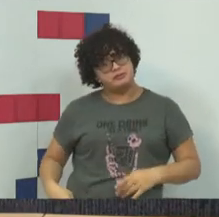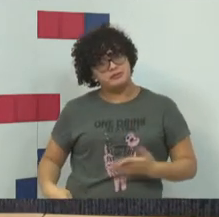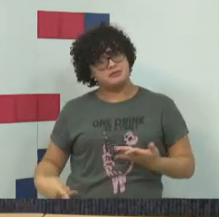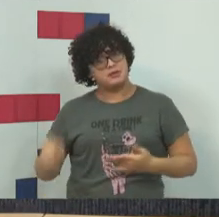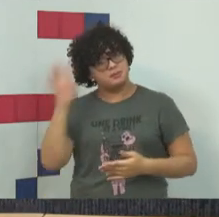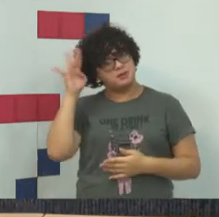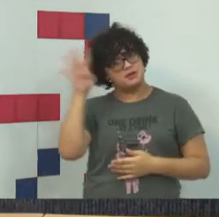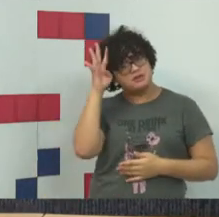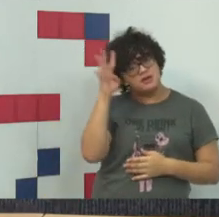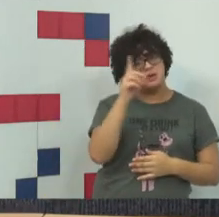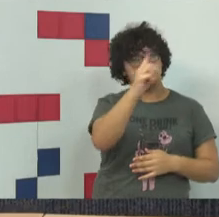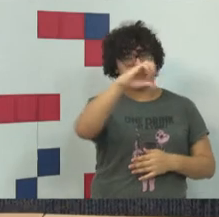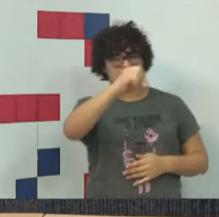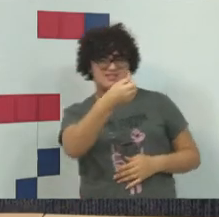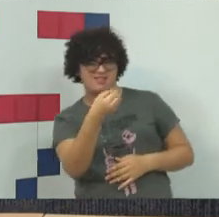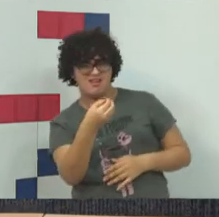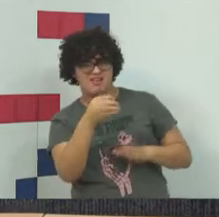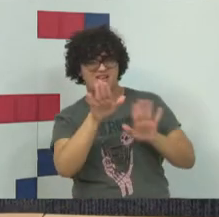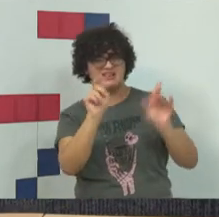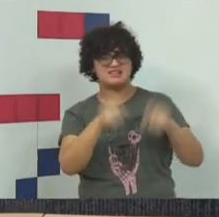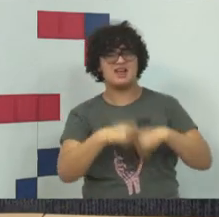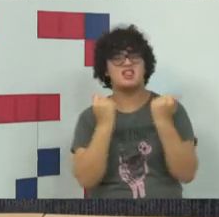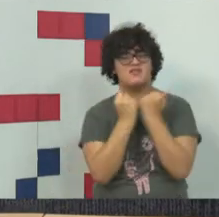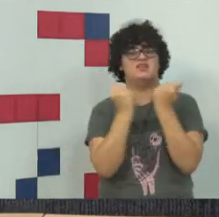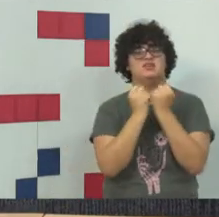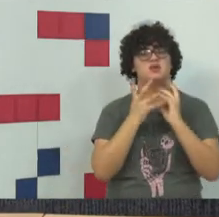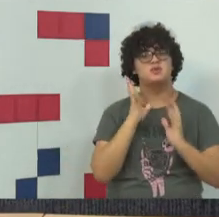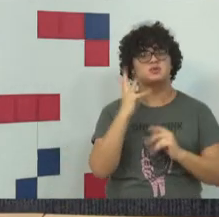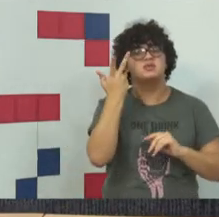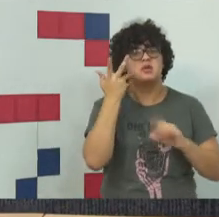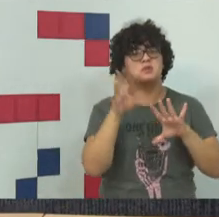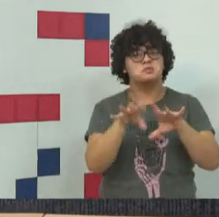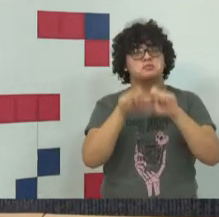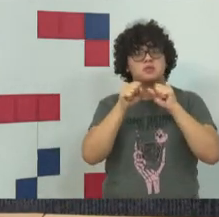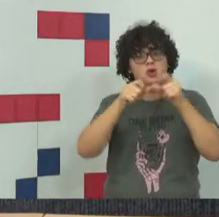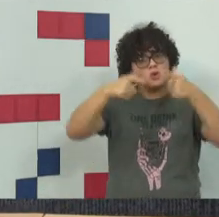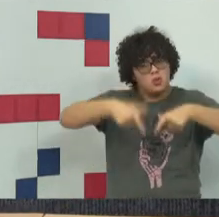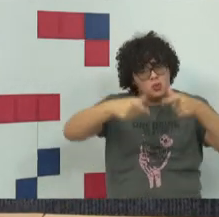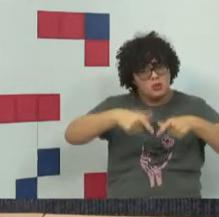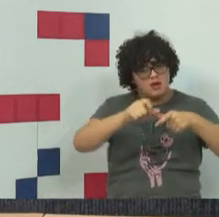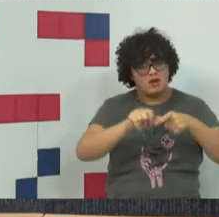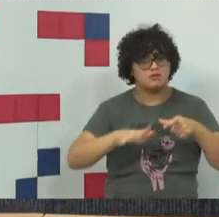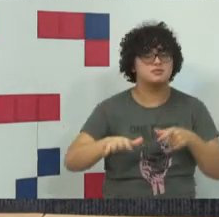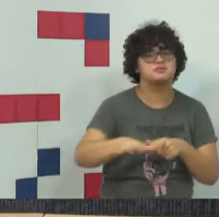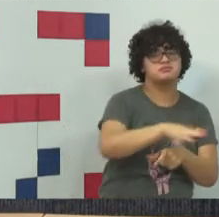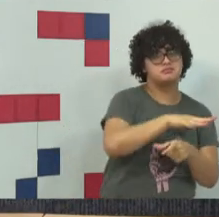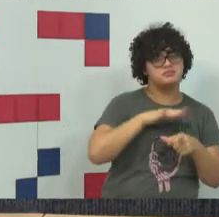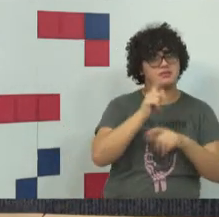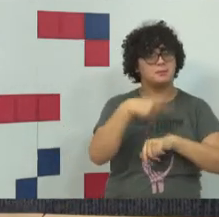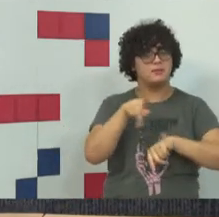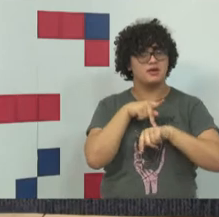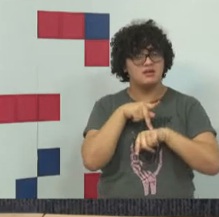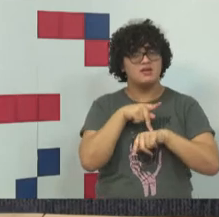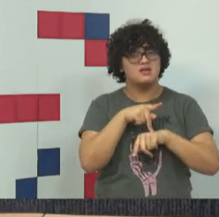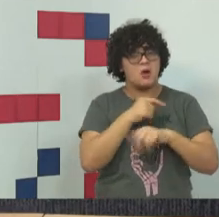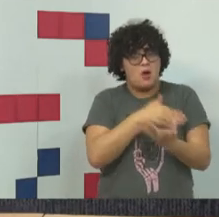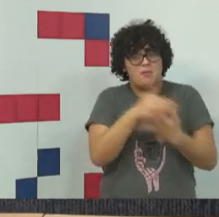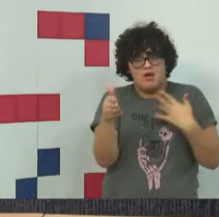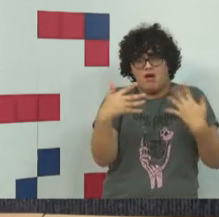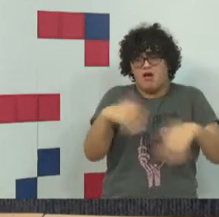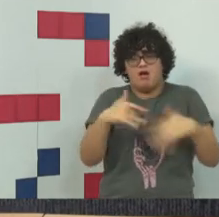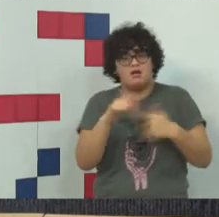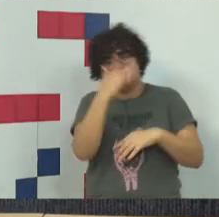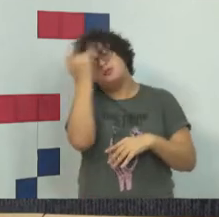década de 60 para ter a defesa, para acontecer defesa naquele ambiente, naquele país, cai por terra.